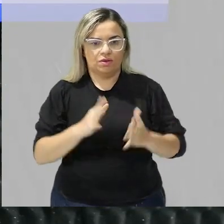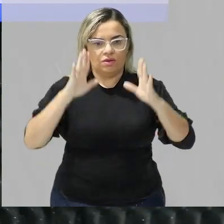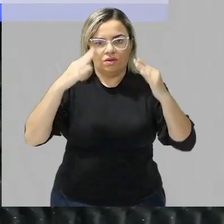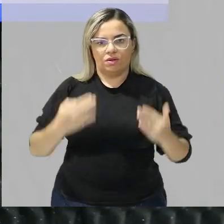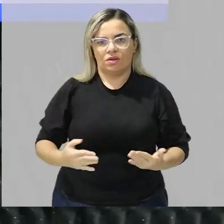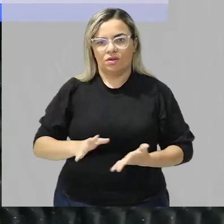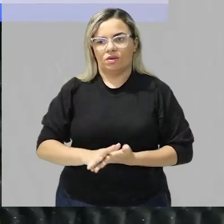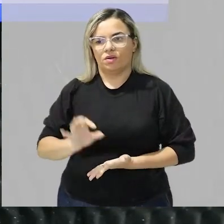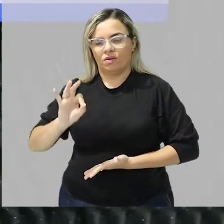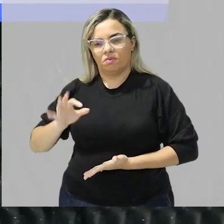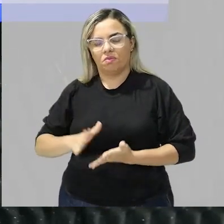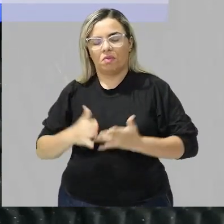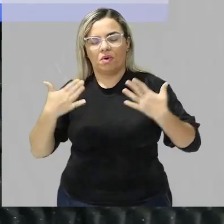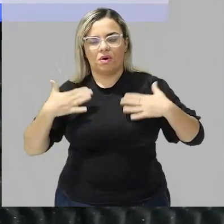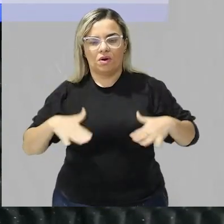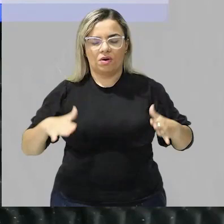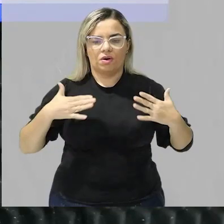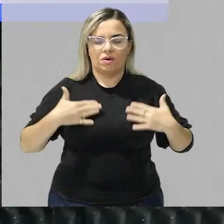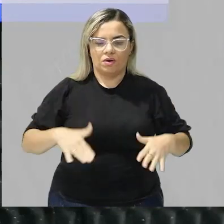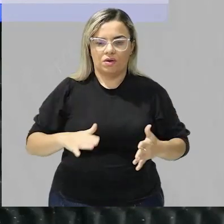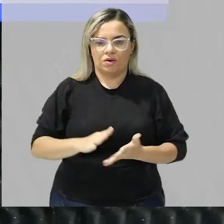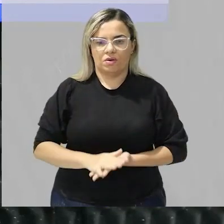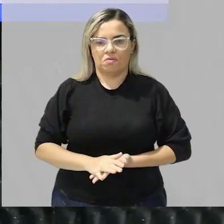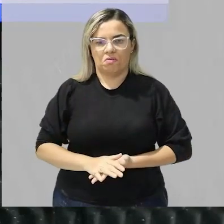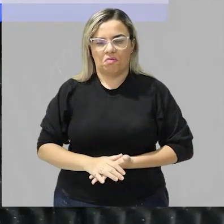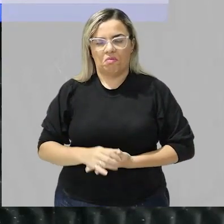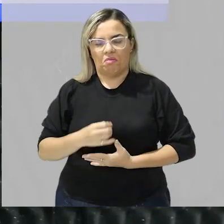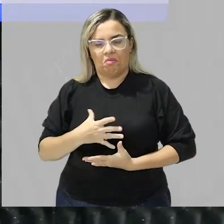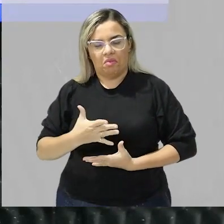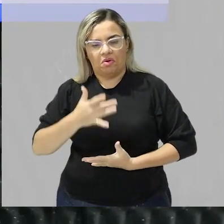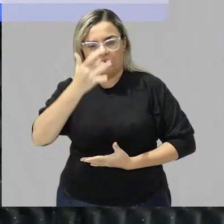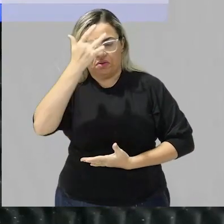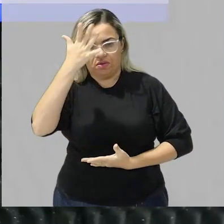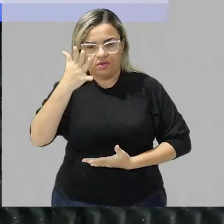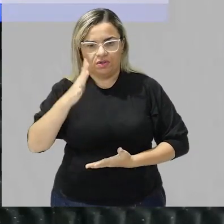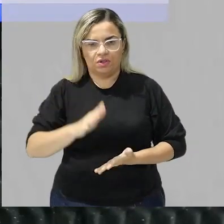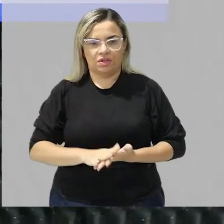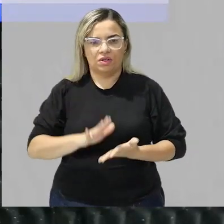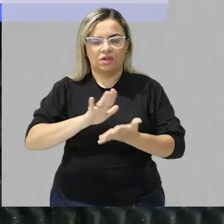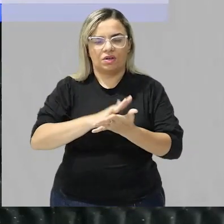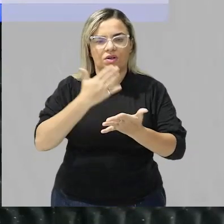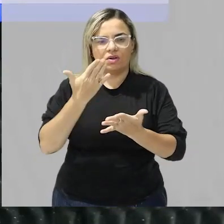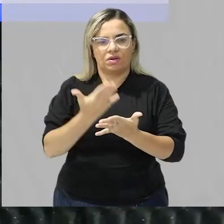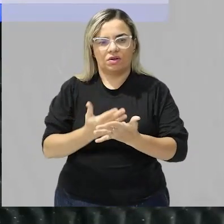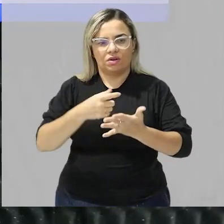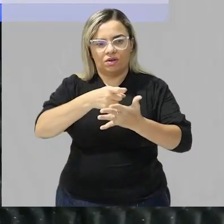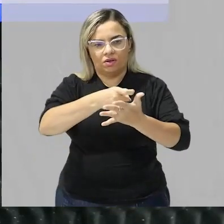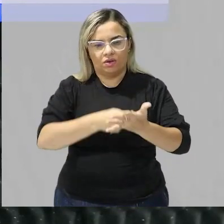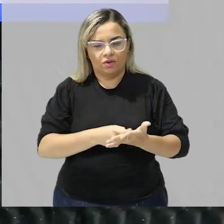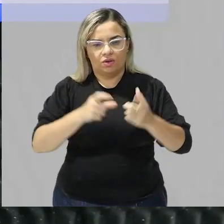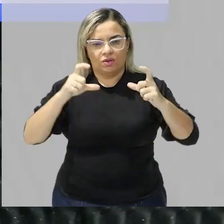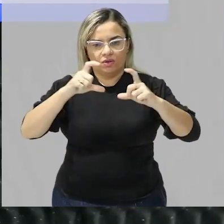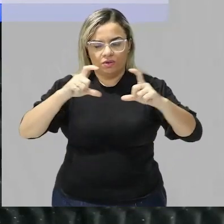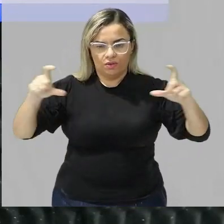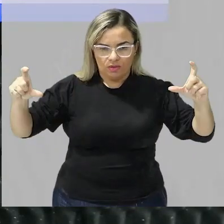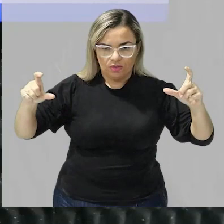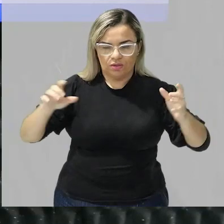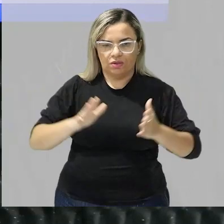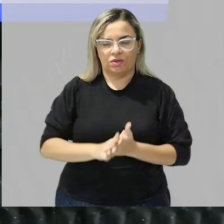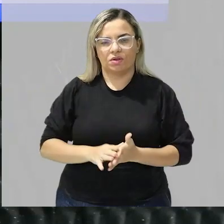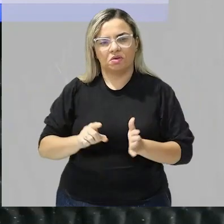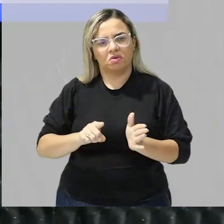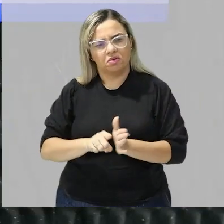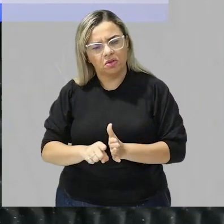tá certo tranquilo pessoal então bem fácil tá basta você interpretar ali o nosso anunciado uma questão bem